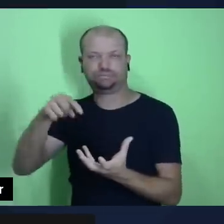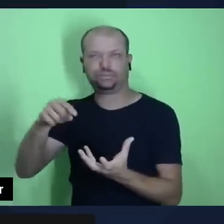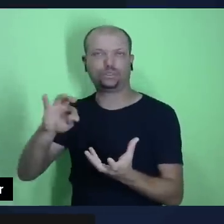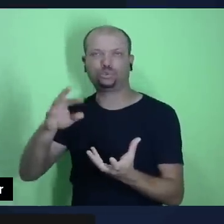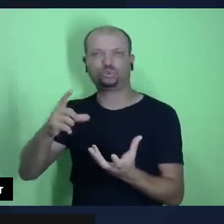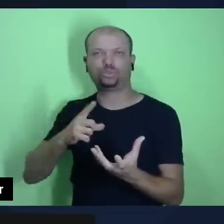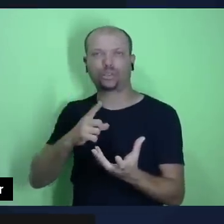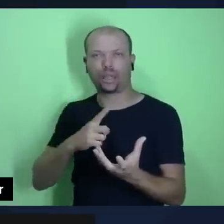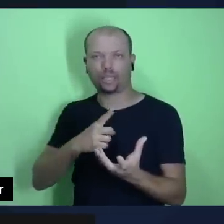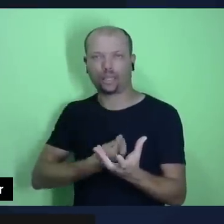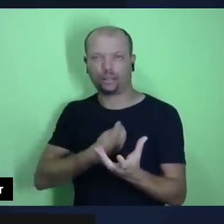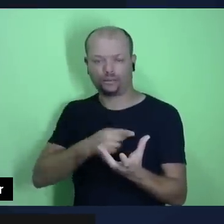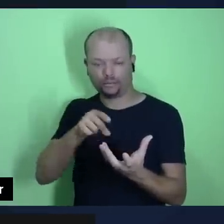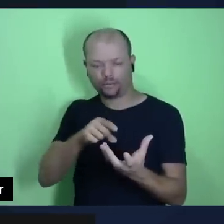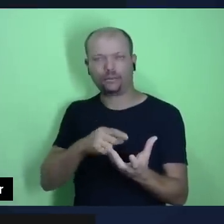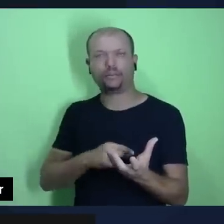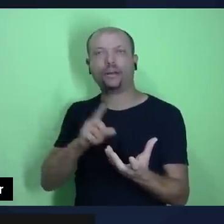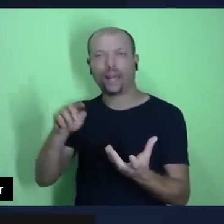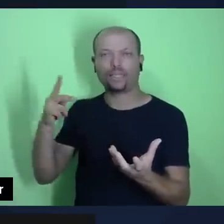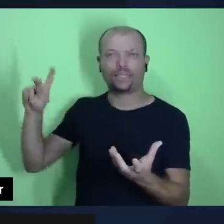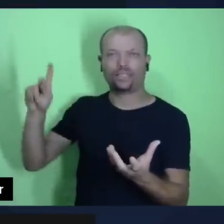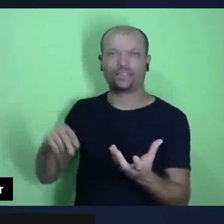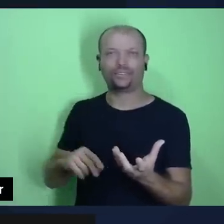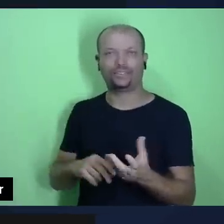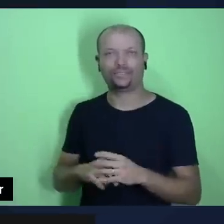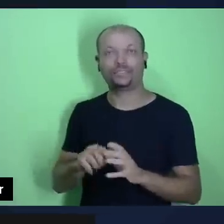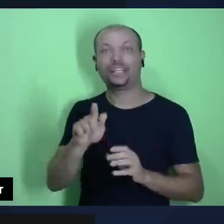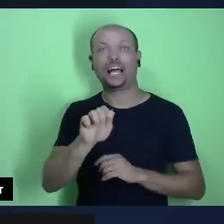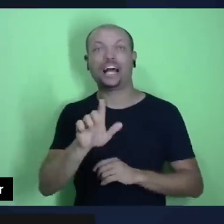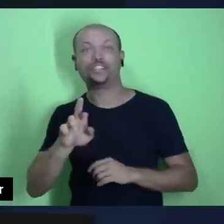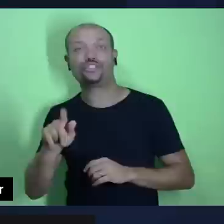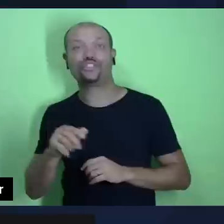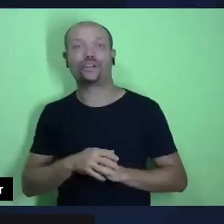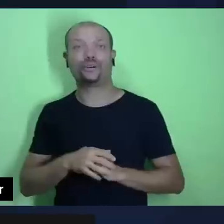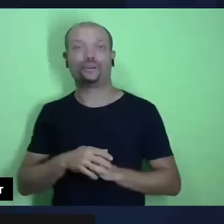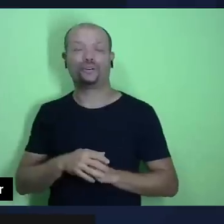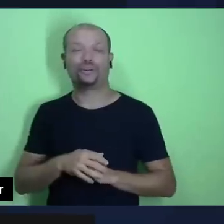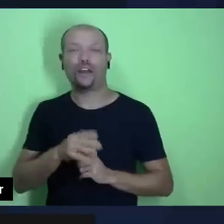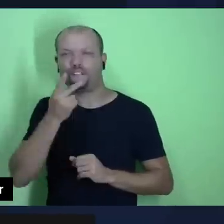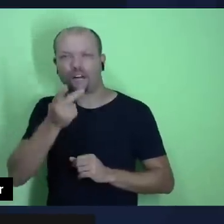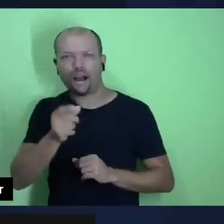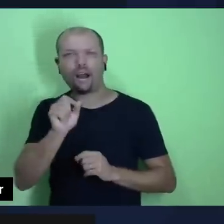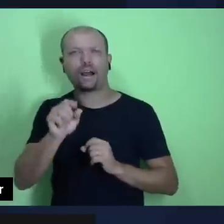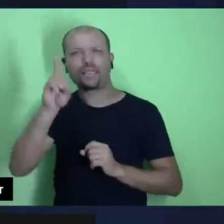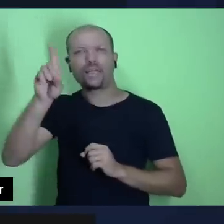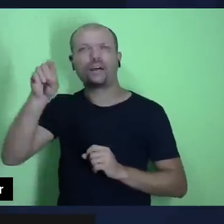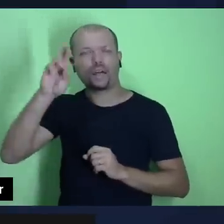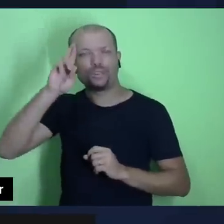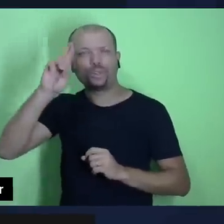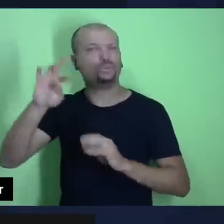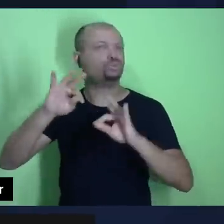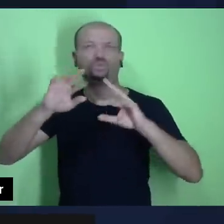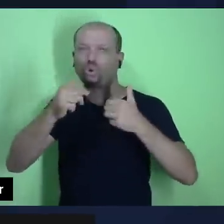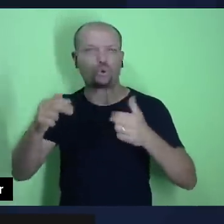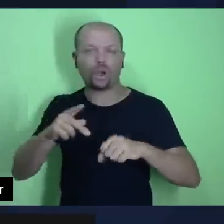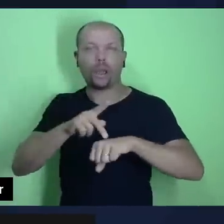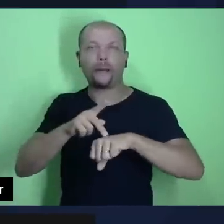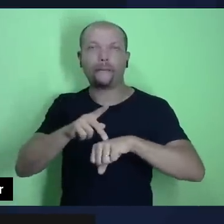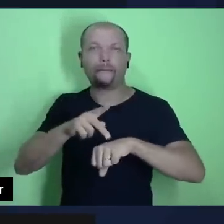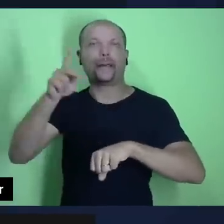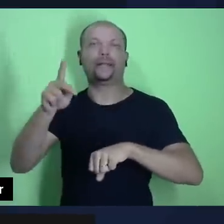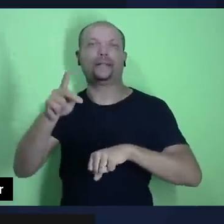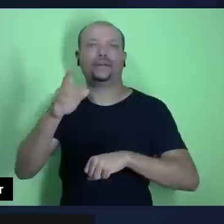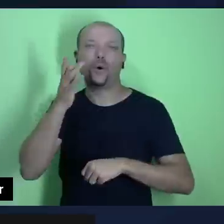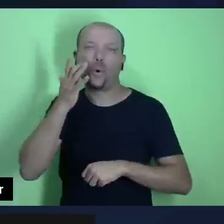Ageu, capítulo dois, versículo oito, fala assim, que Deus é o dono de todos os recursos. Minha é a prata, meu é o ouro. É interessante a gente